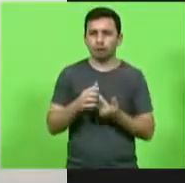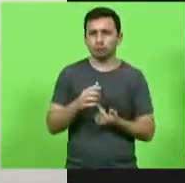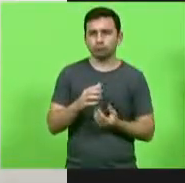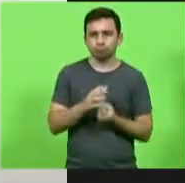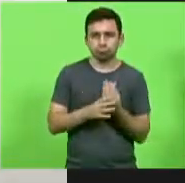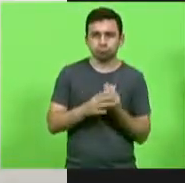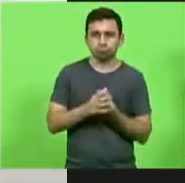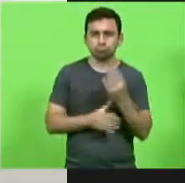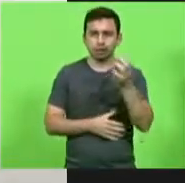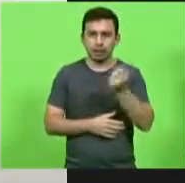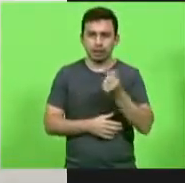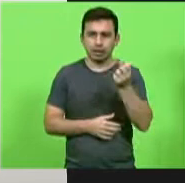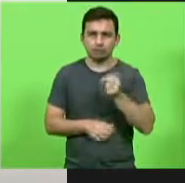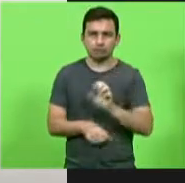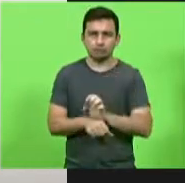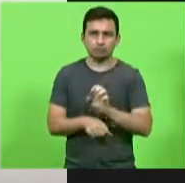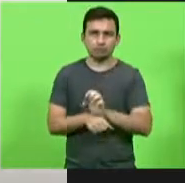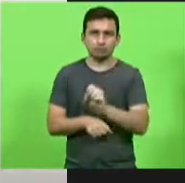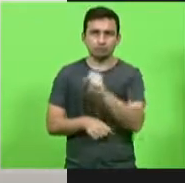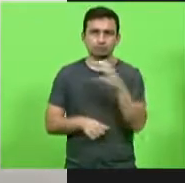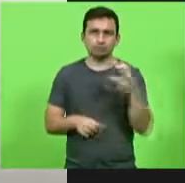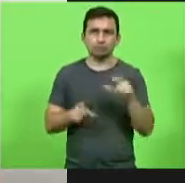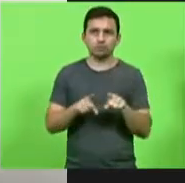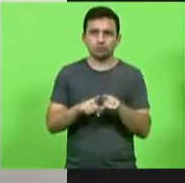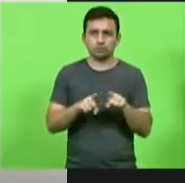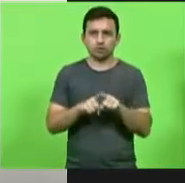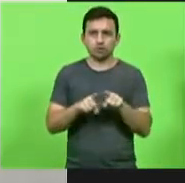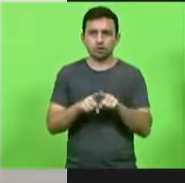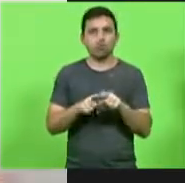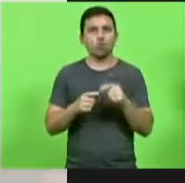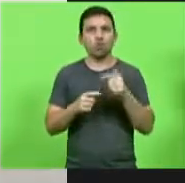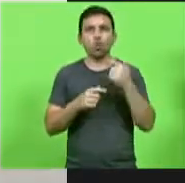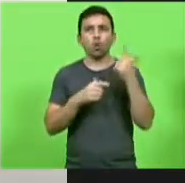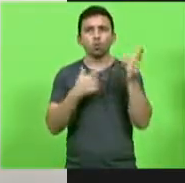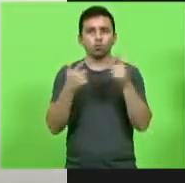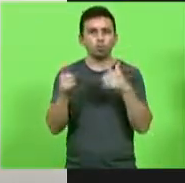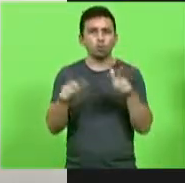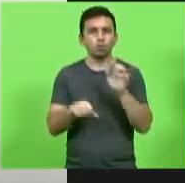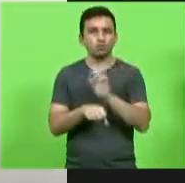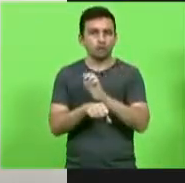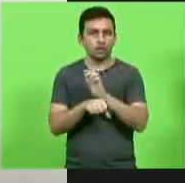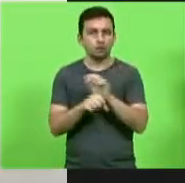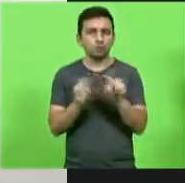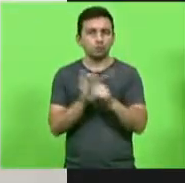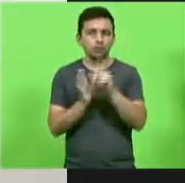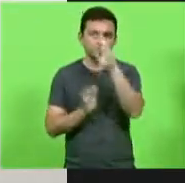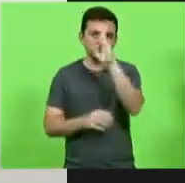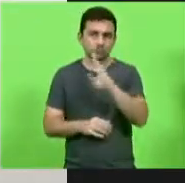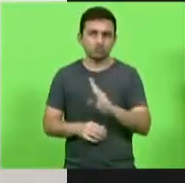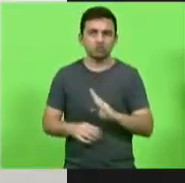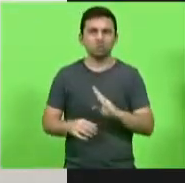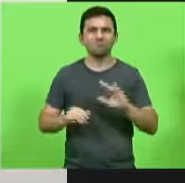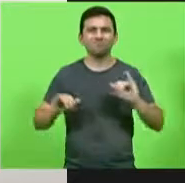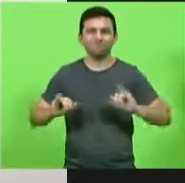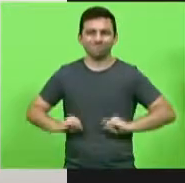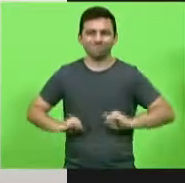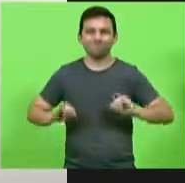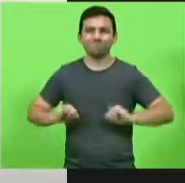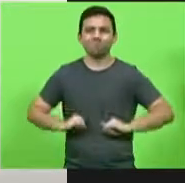leite em nosso estado assim como em vários outros estados da nossa federação sofrem